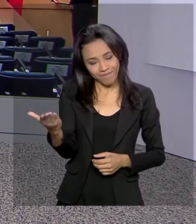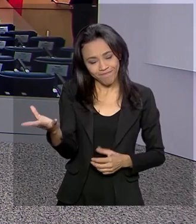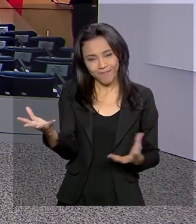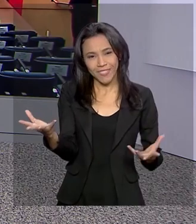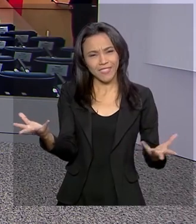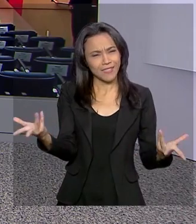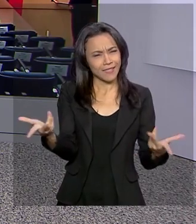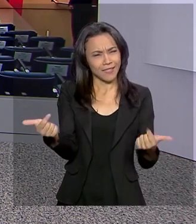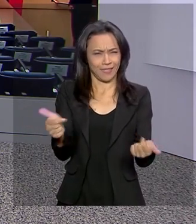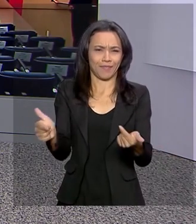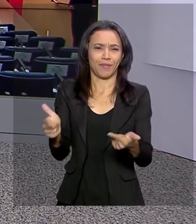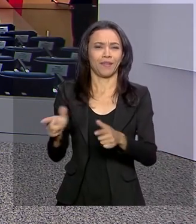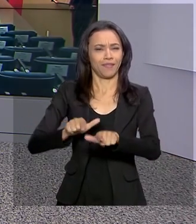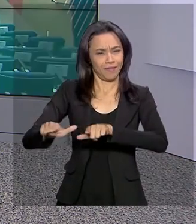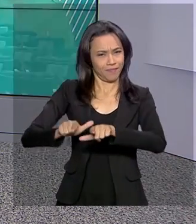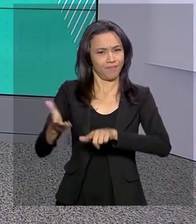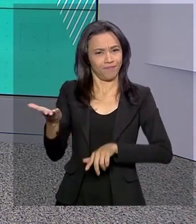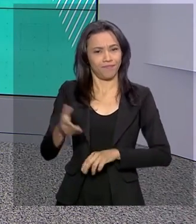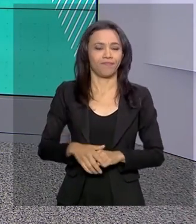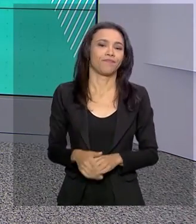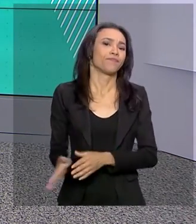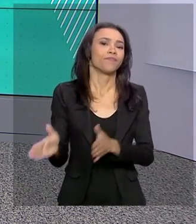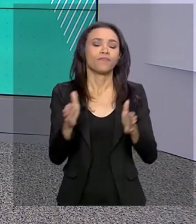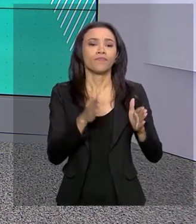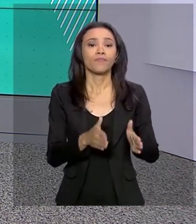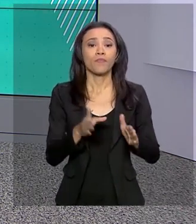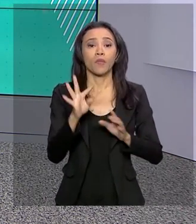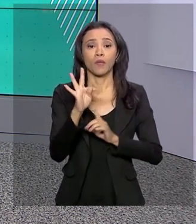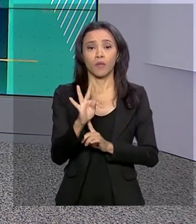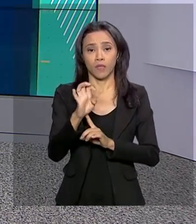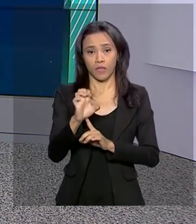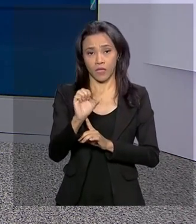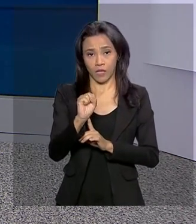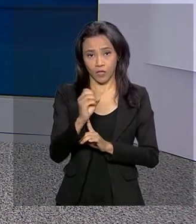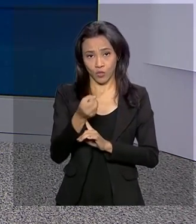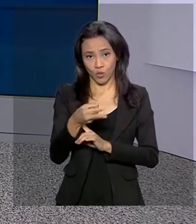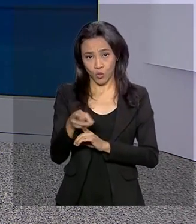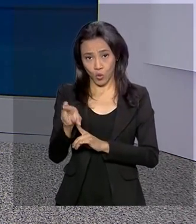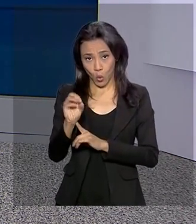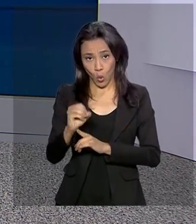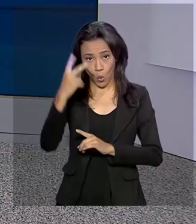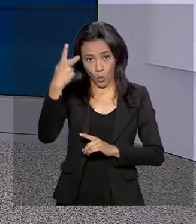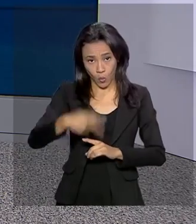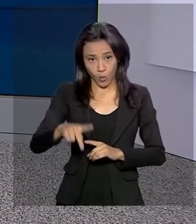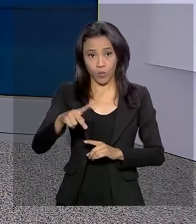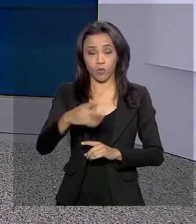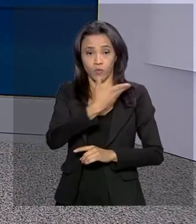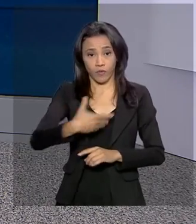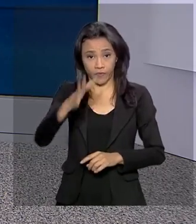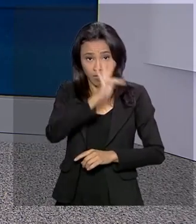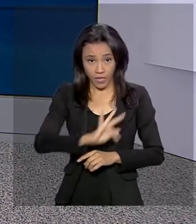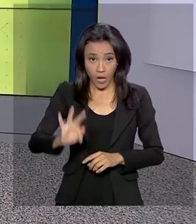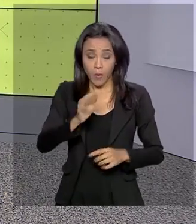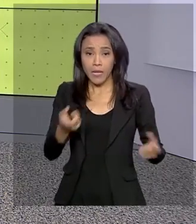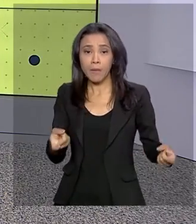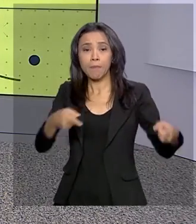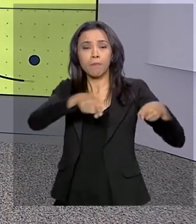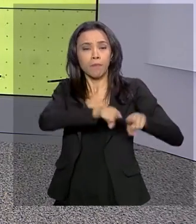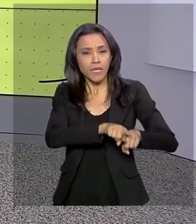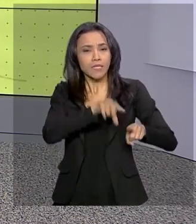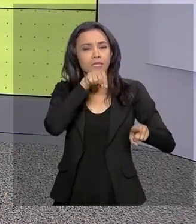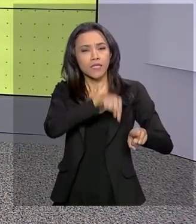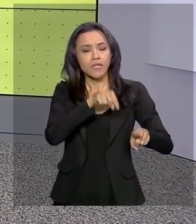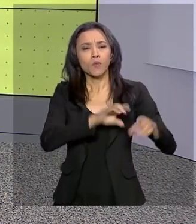excelente trabalho aí para você. O Tesouro Nacional lançou hoje, em parceria com o Instituto Maurício de Souza, o projeto